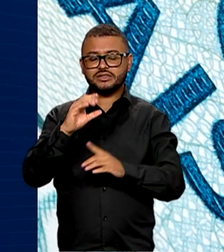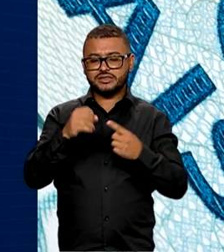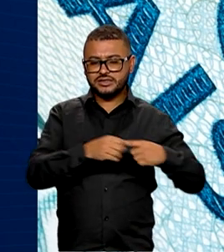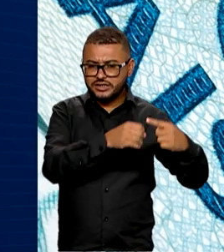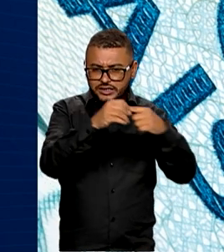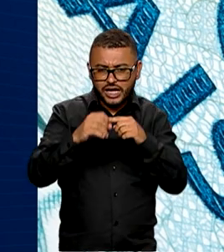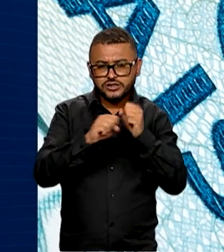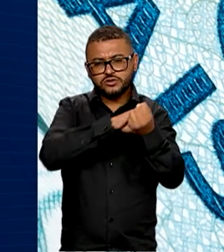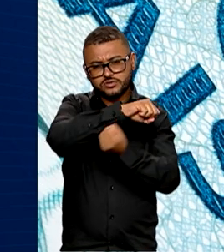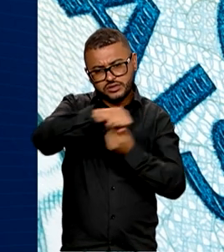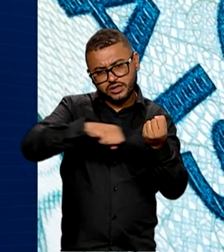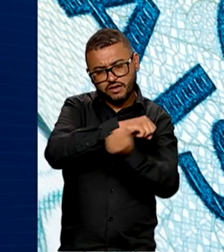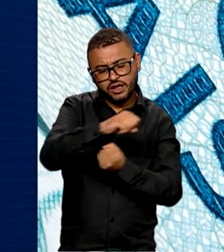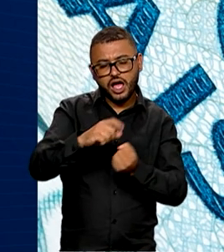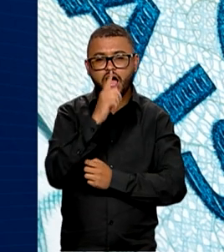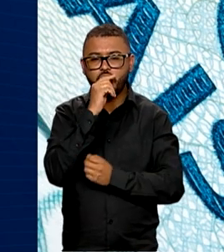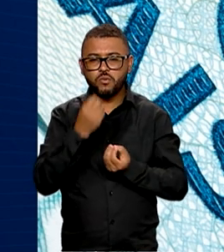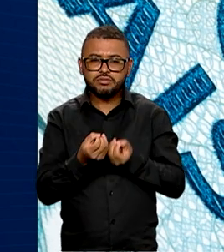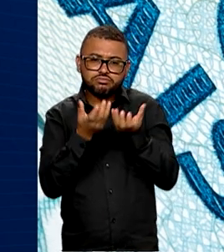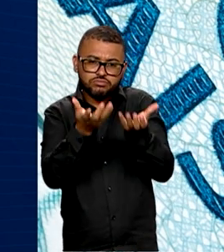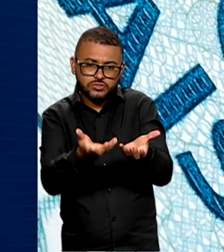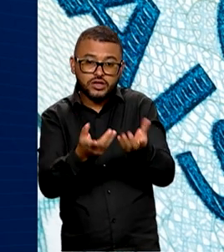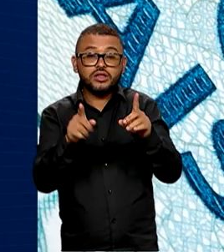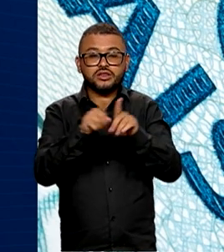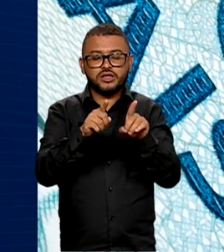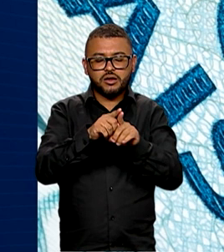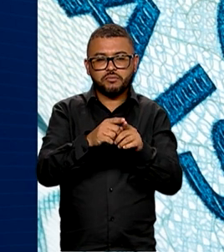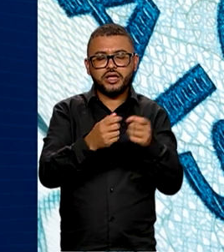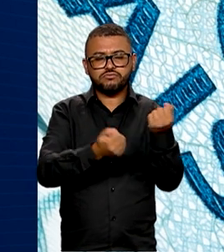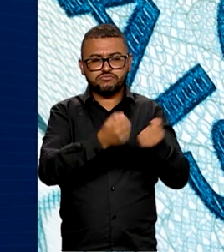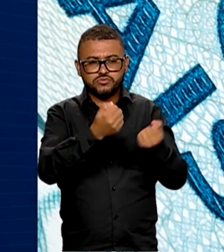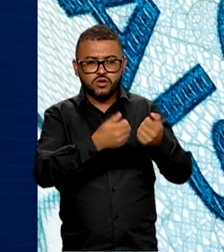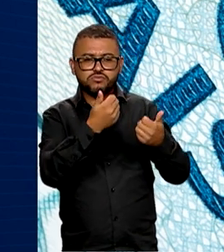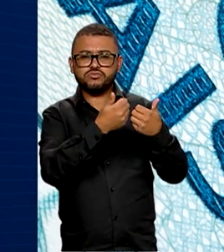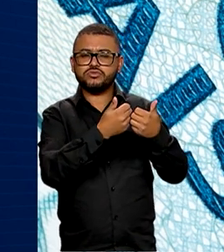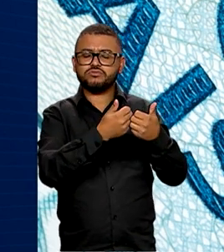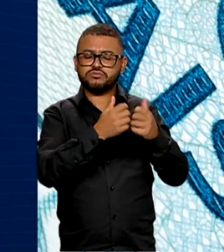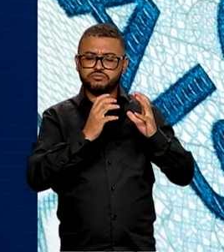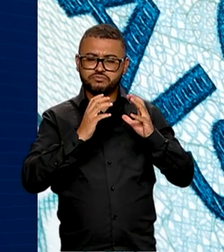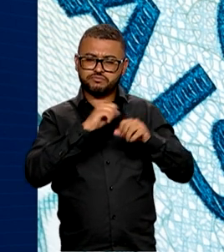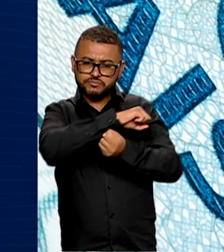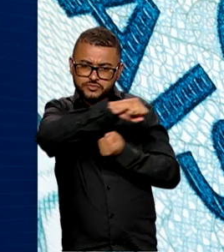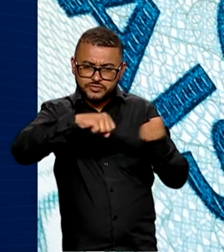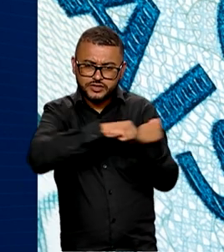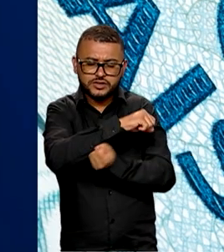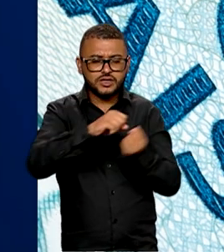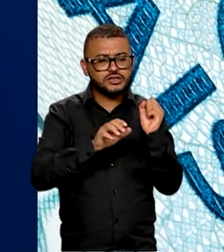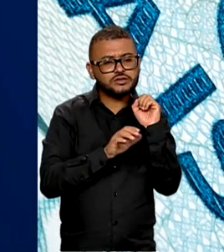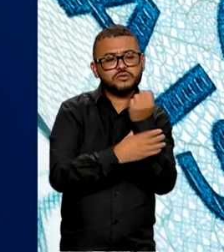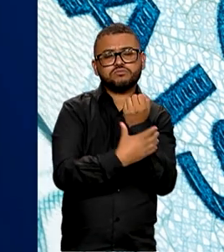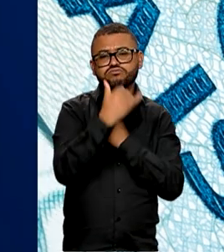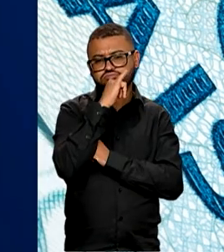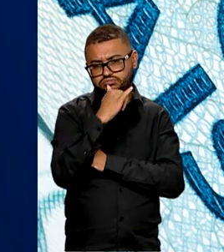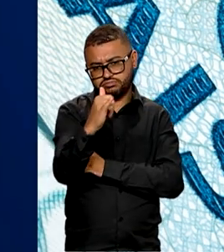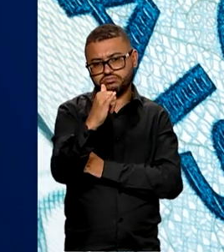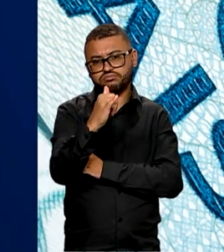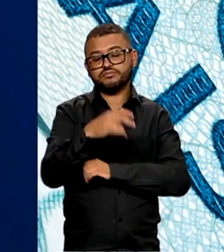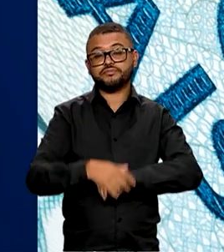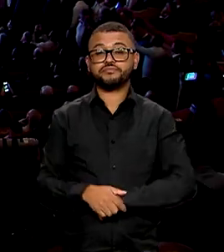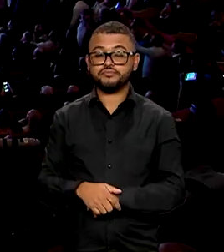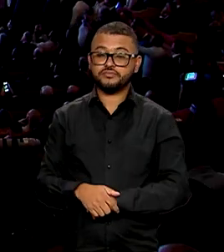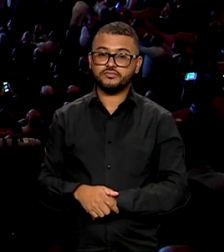resilientes, água para todos, transporte eficiente e sustentável, transição e segurança energética e defesa.